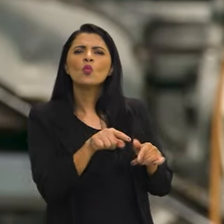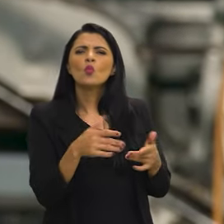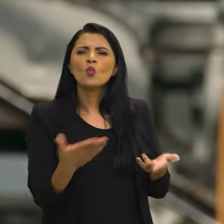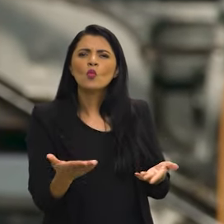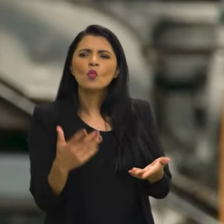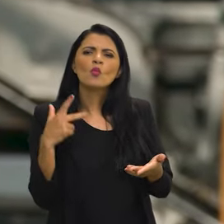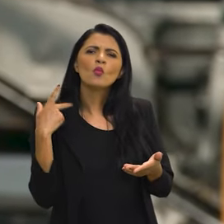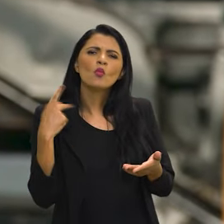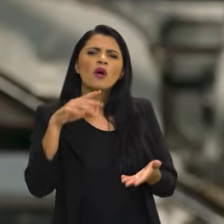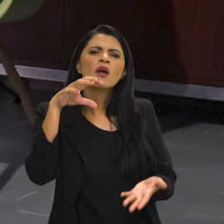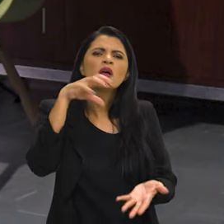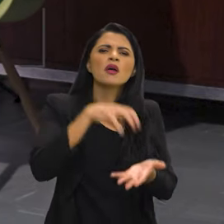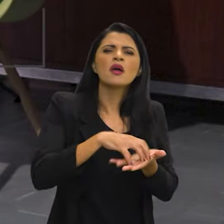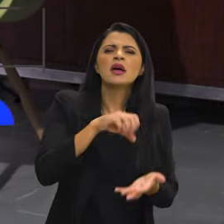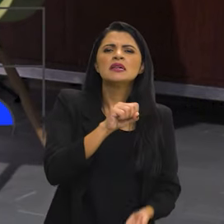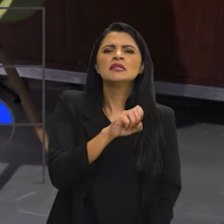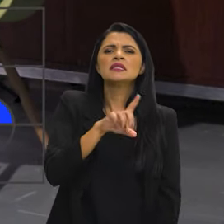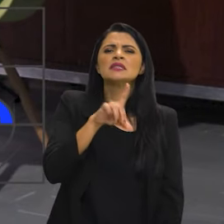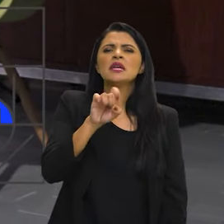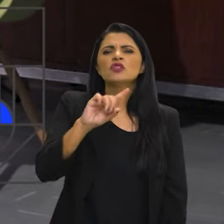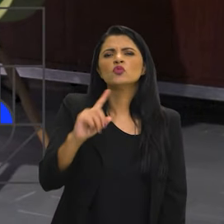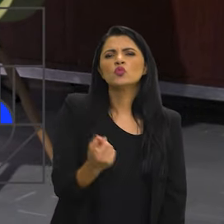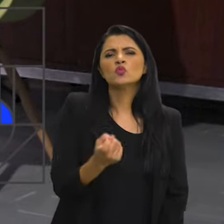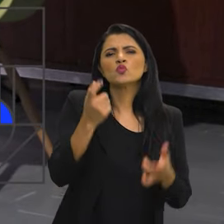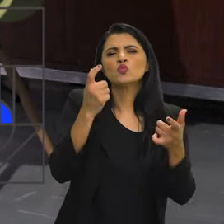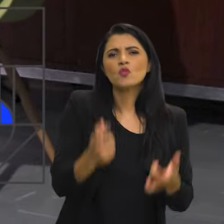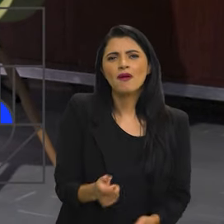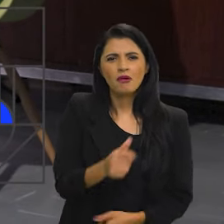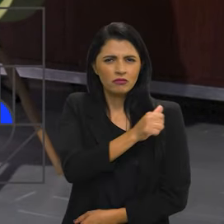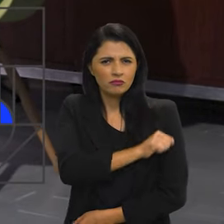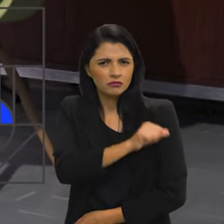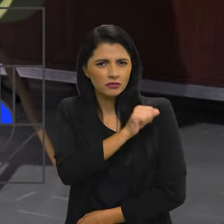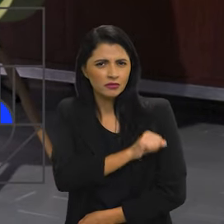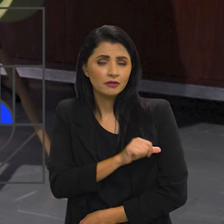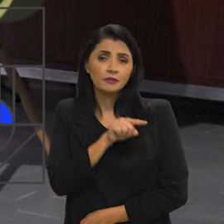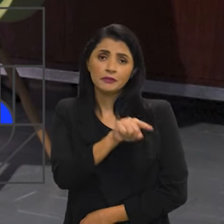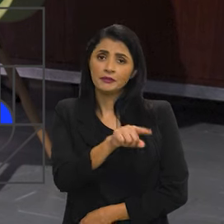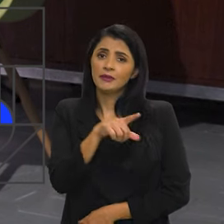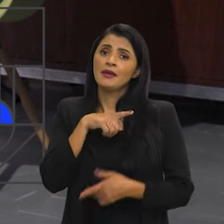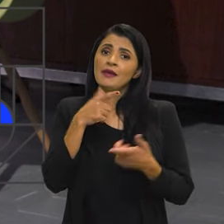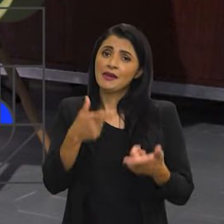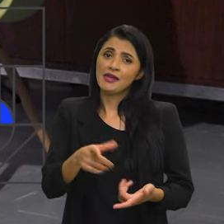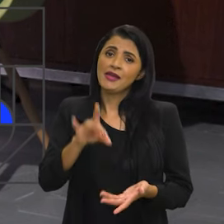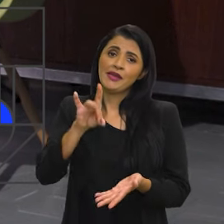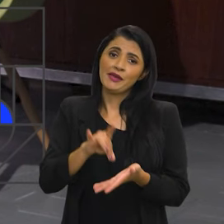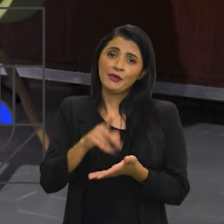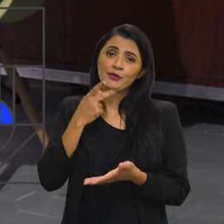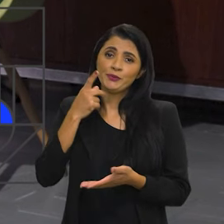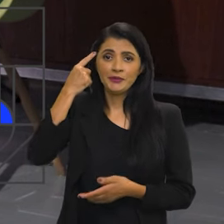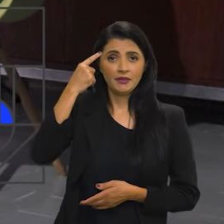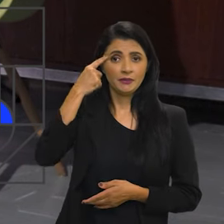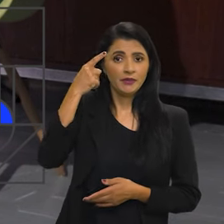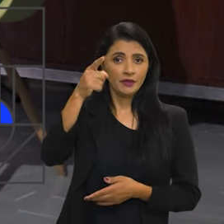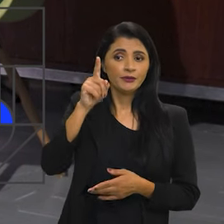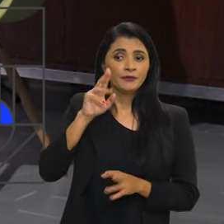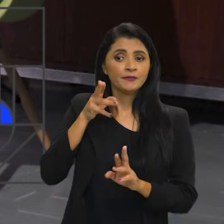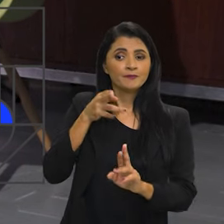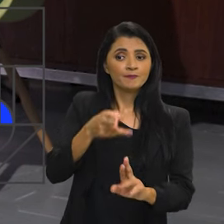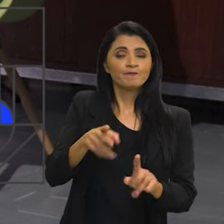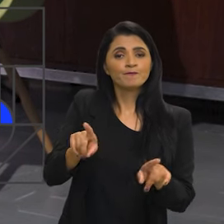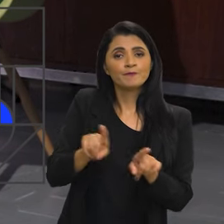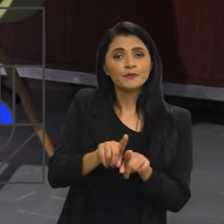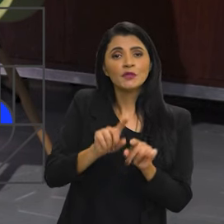na sua sede no Rio de Janeiro. Essa totalidade remete também